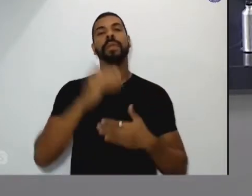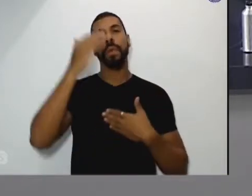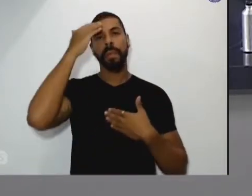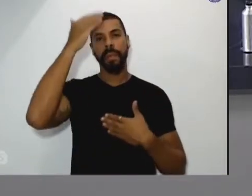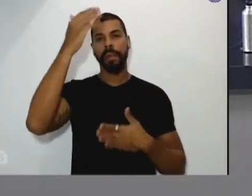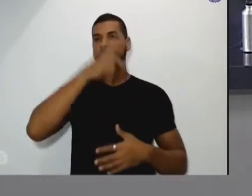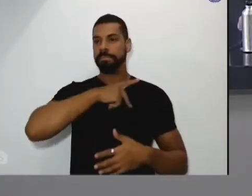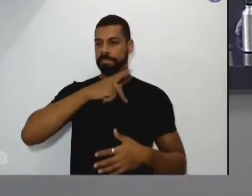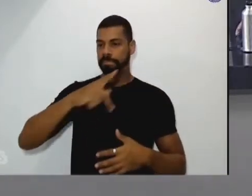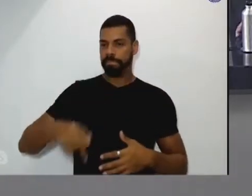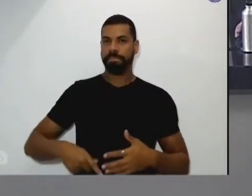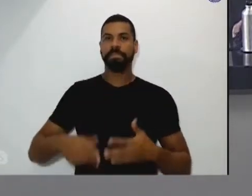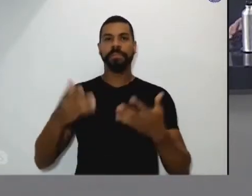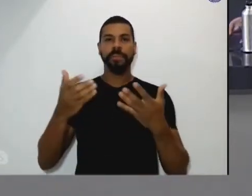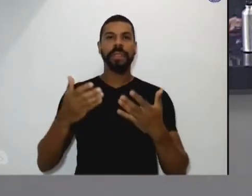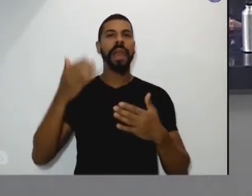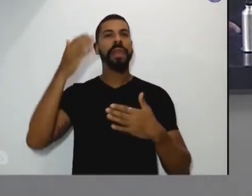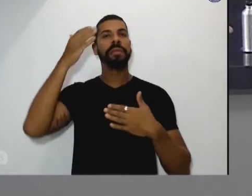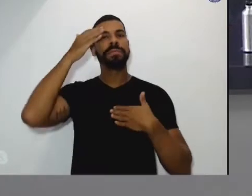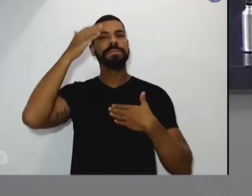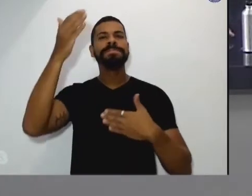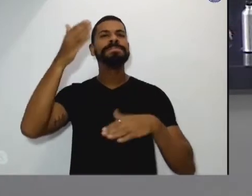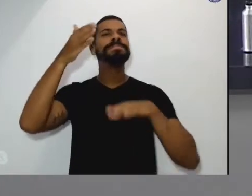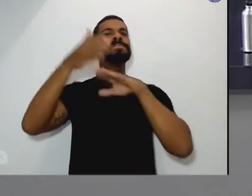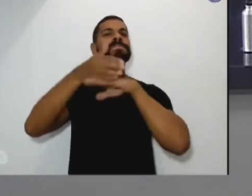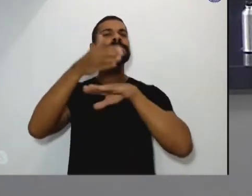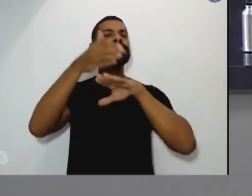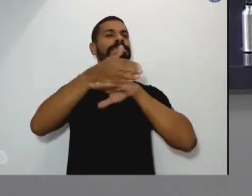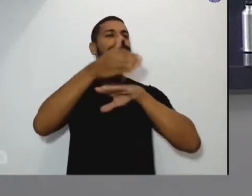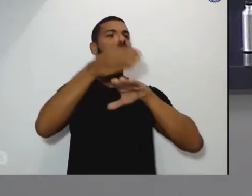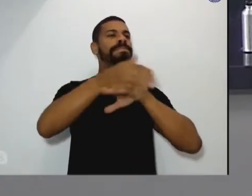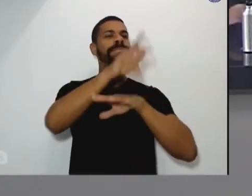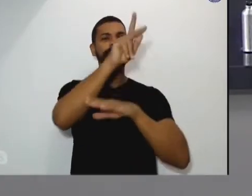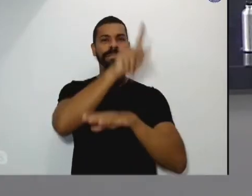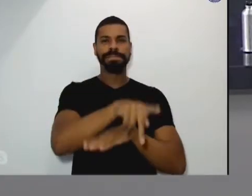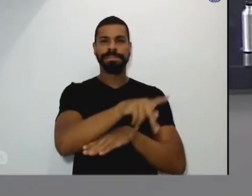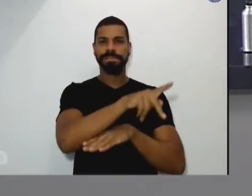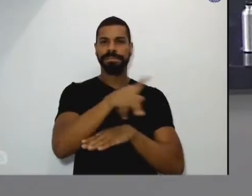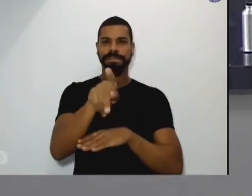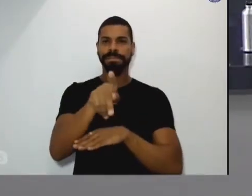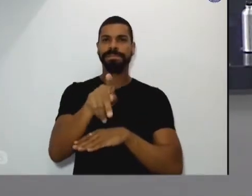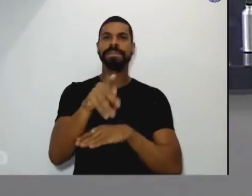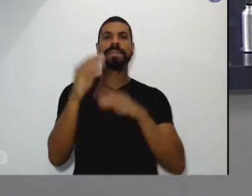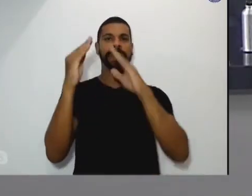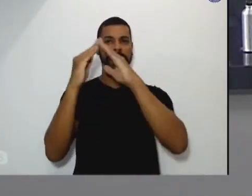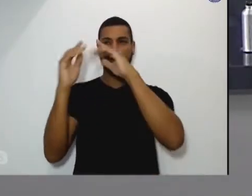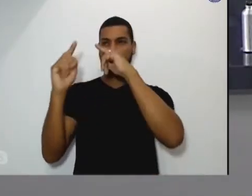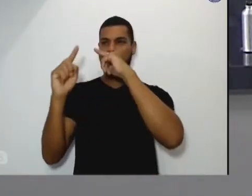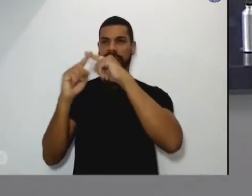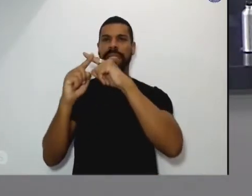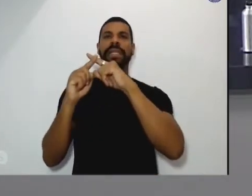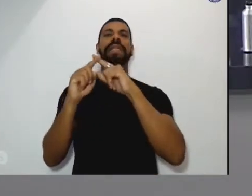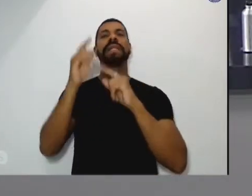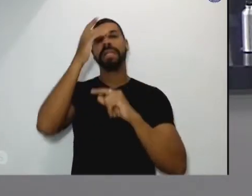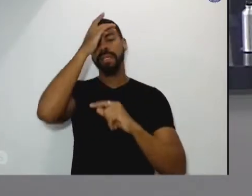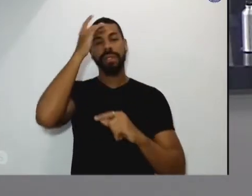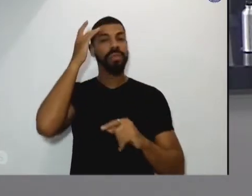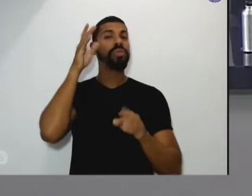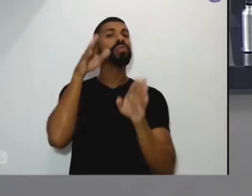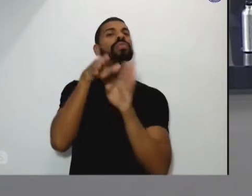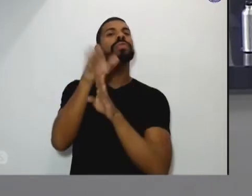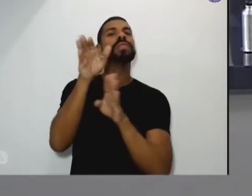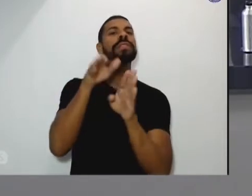agradecer a presença do padre Everton Giorgetti da catedral os seminaristas cursilistas mini